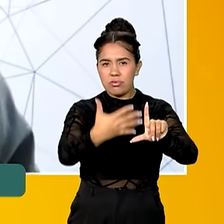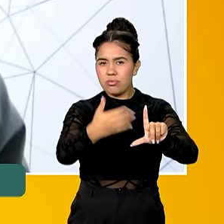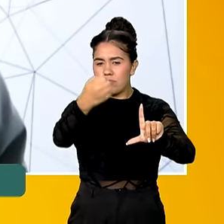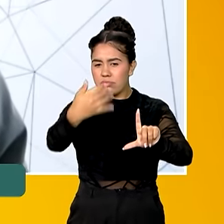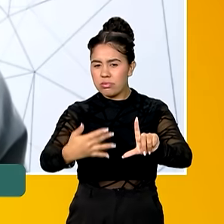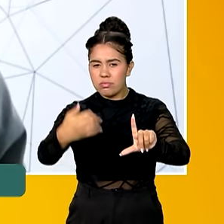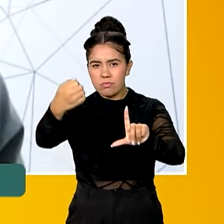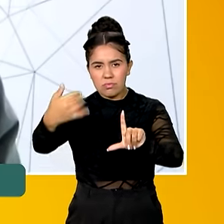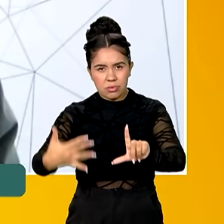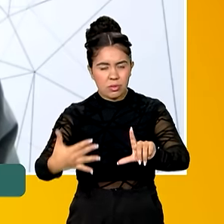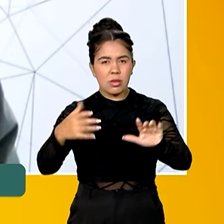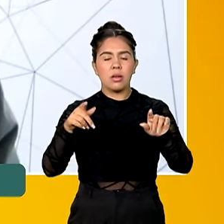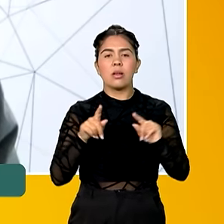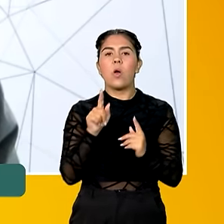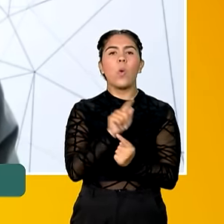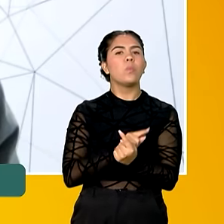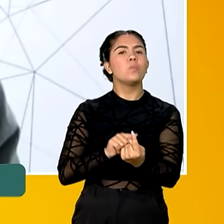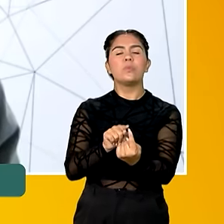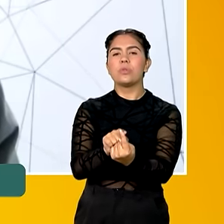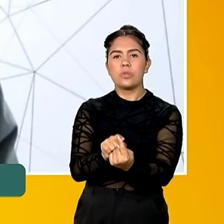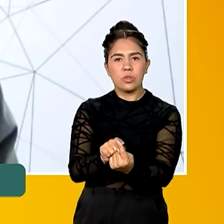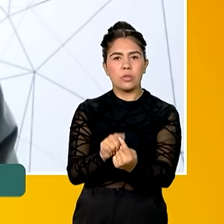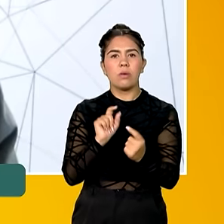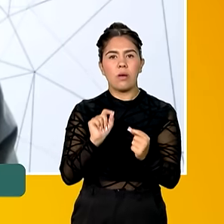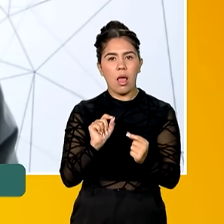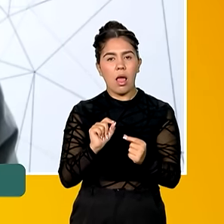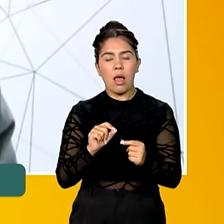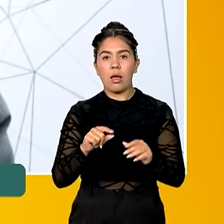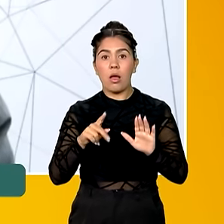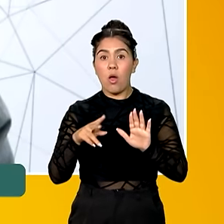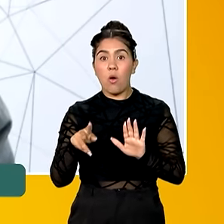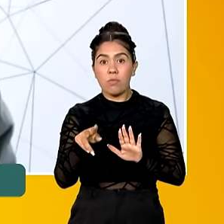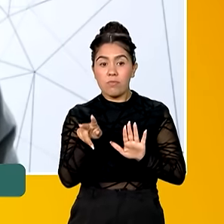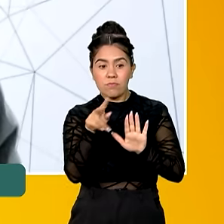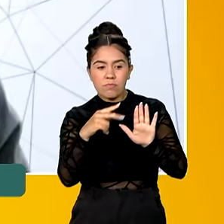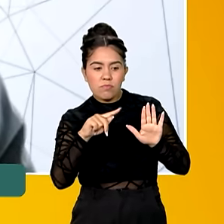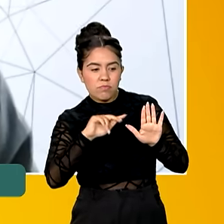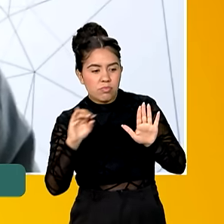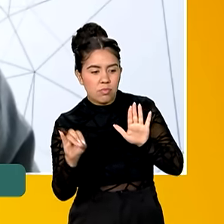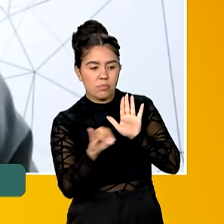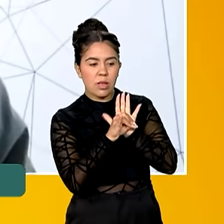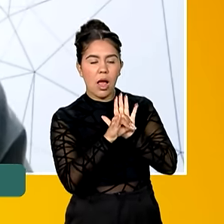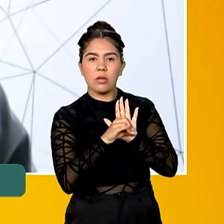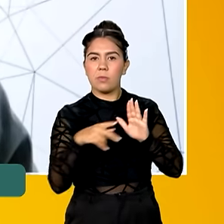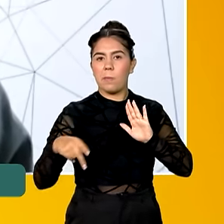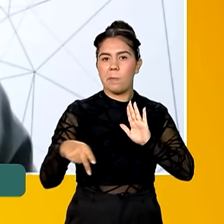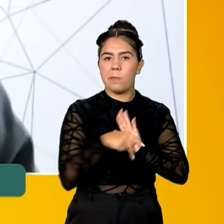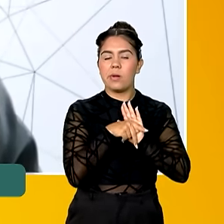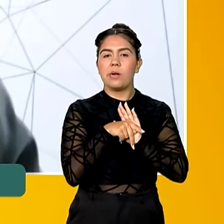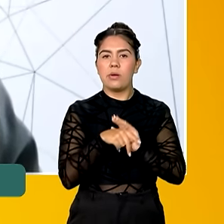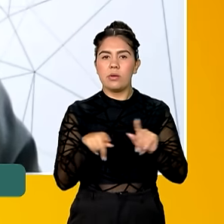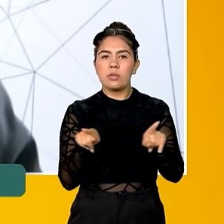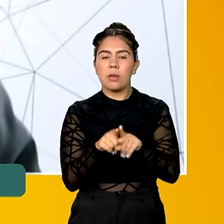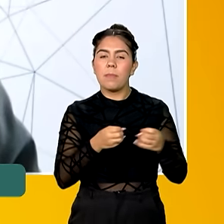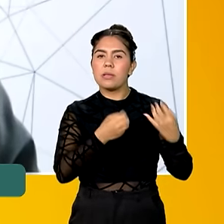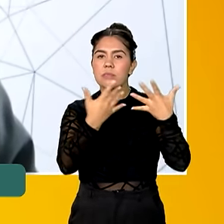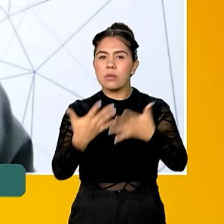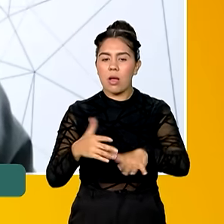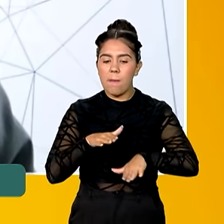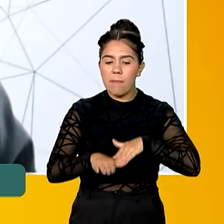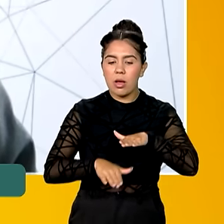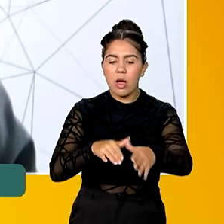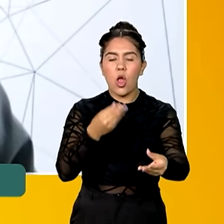Um dos objetivos é esse de criar uma identidade única, e dentro desse objetivo vai ter todo o passo a passo de como integrar com todas essas